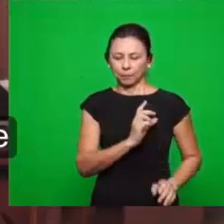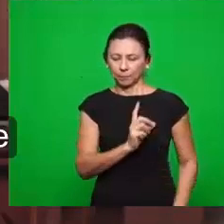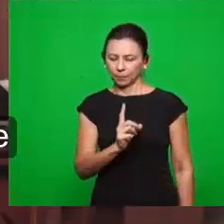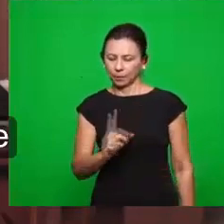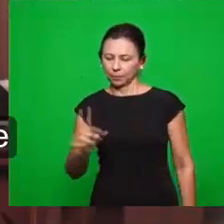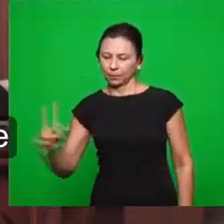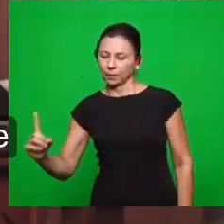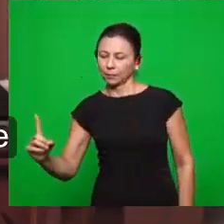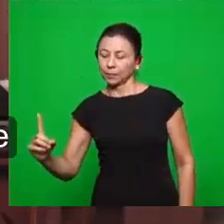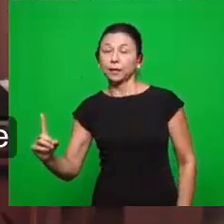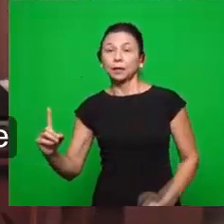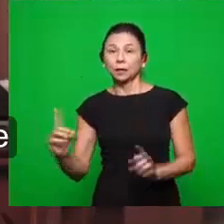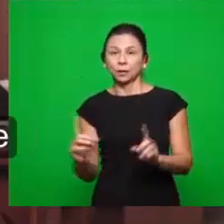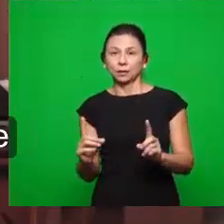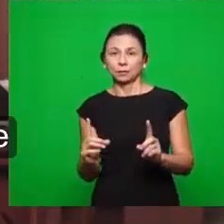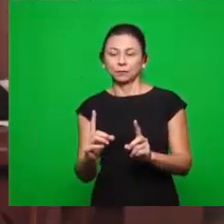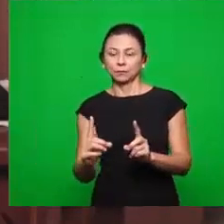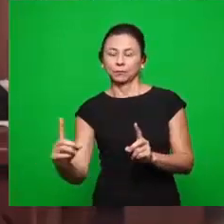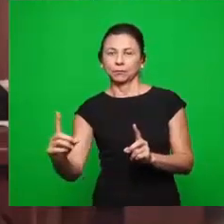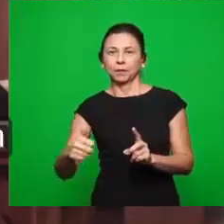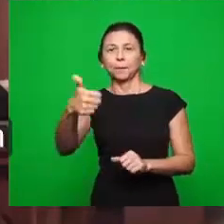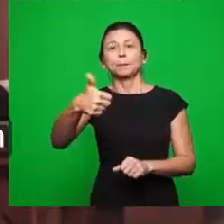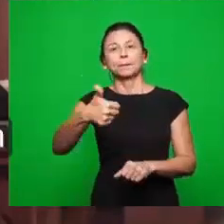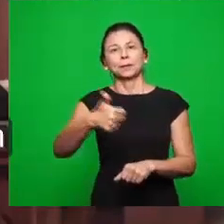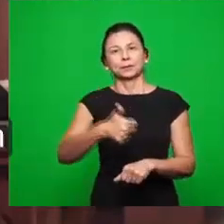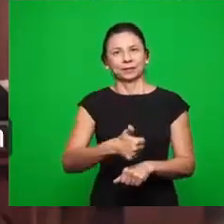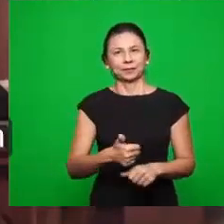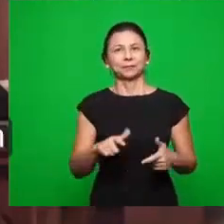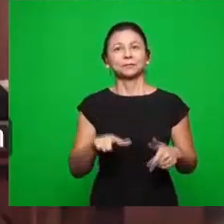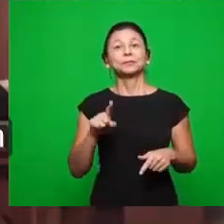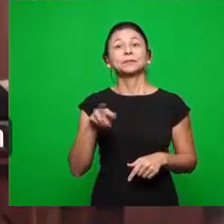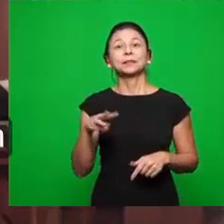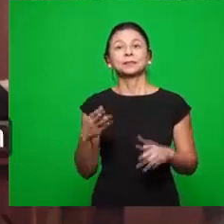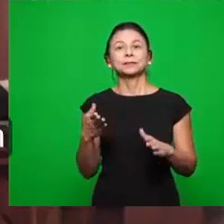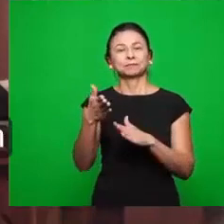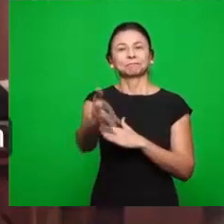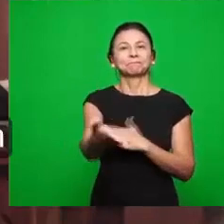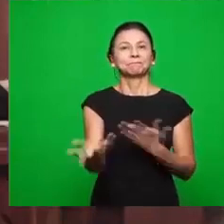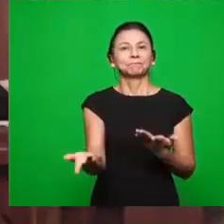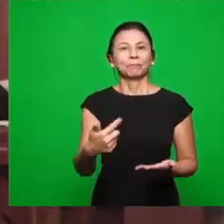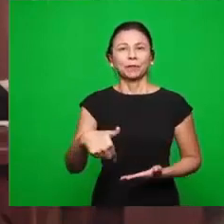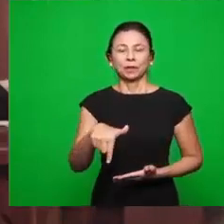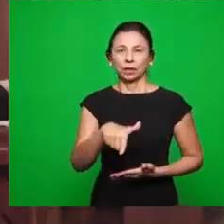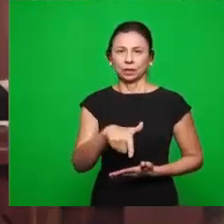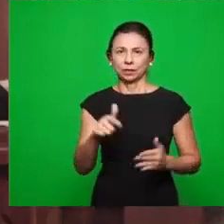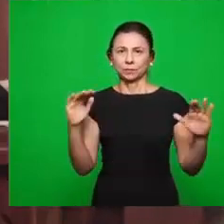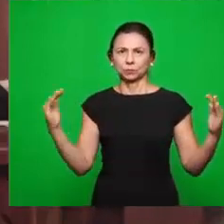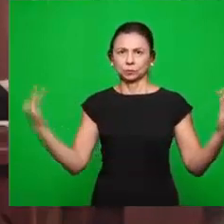de quem vai chegar em primeiro lugar. Paulo diz que nós devemos correr no estádio